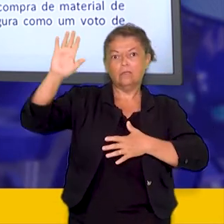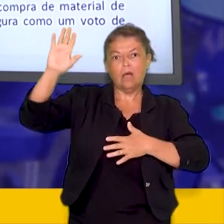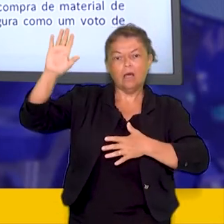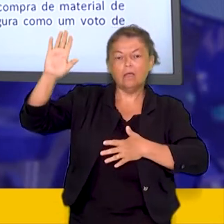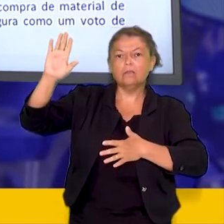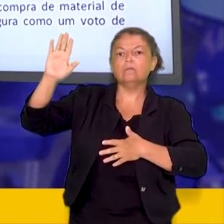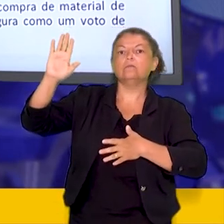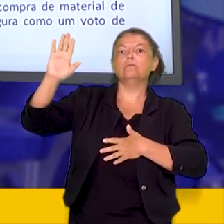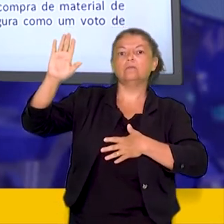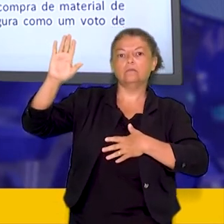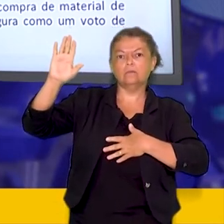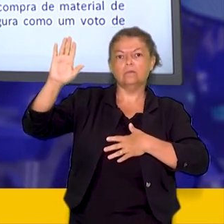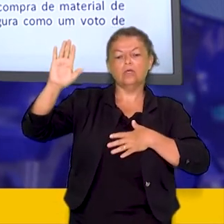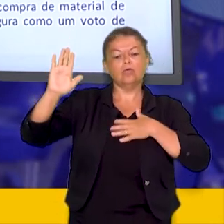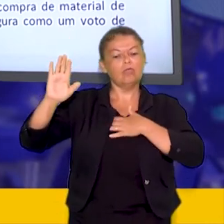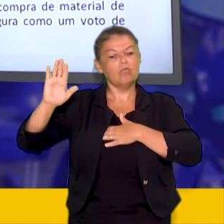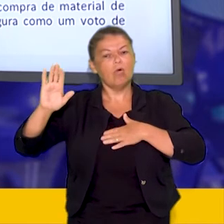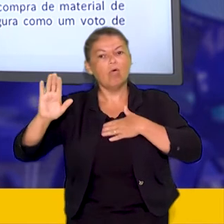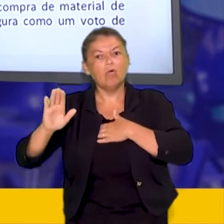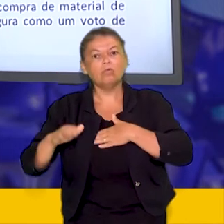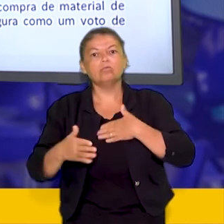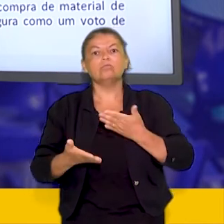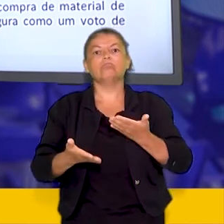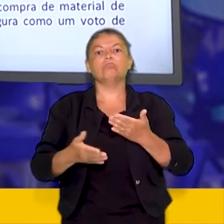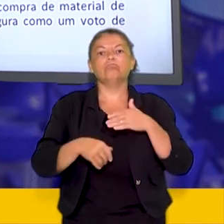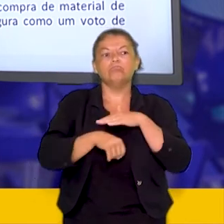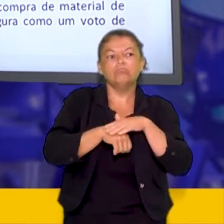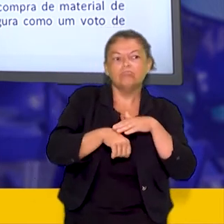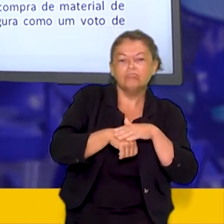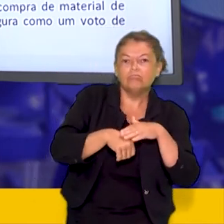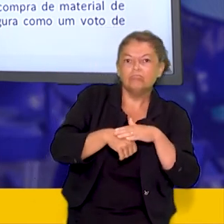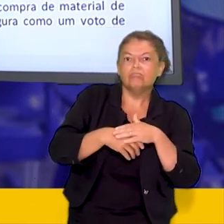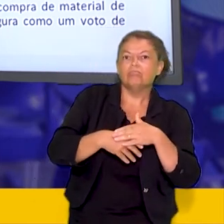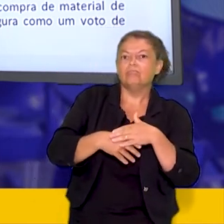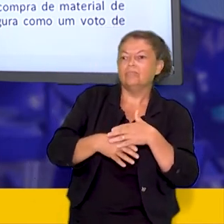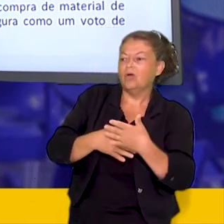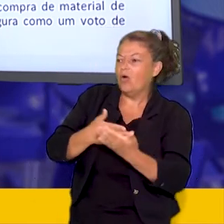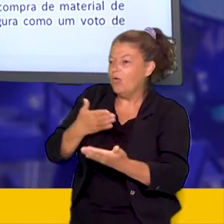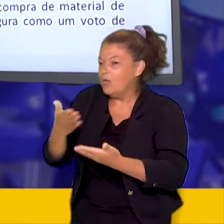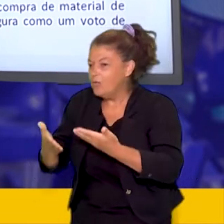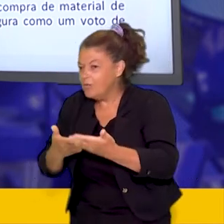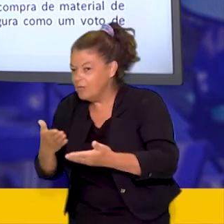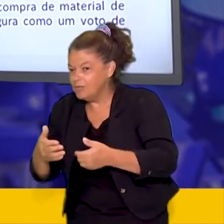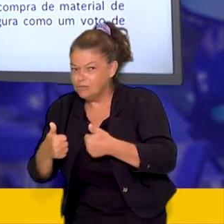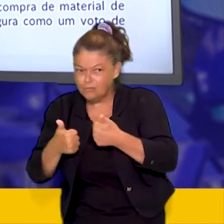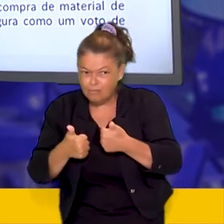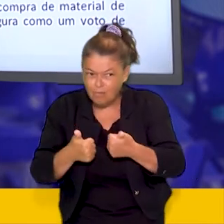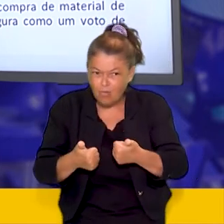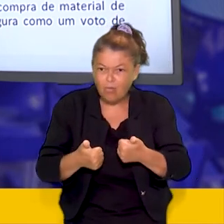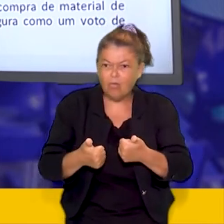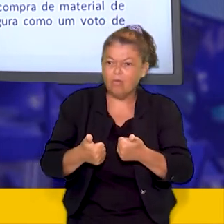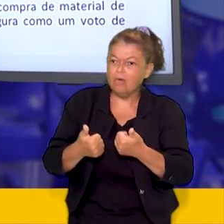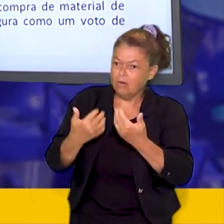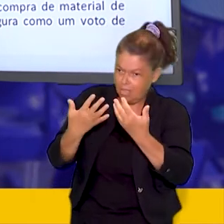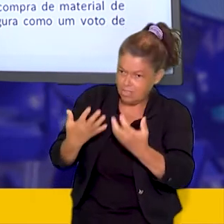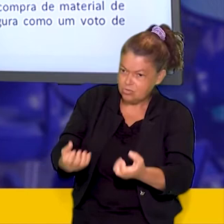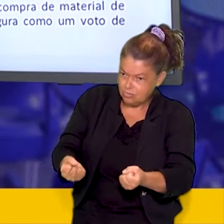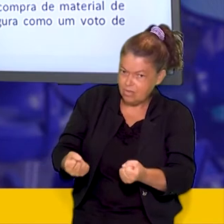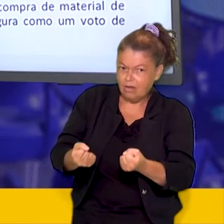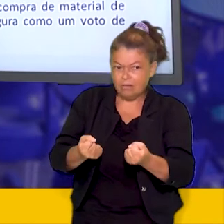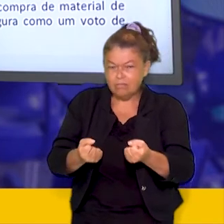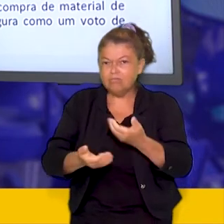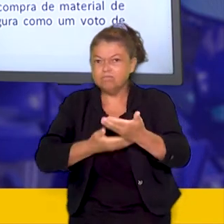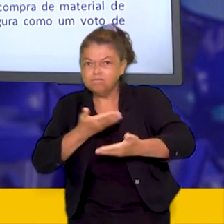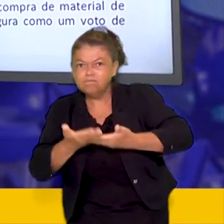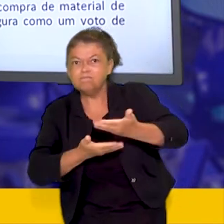se aproximam de pessoas que são os menos favorecidos da sociedade e